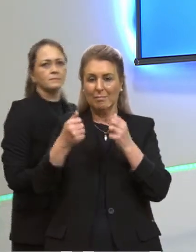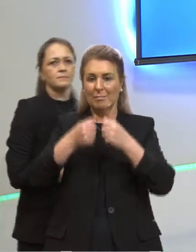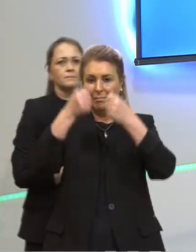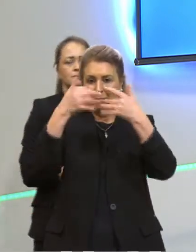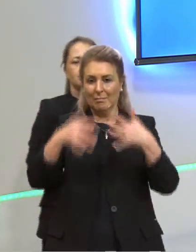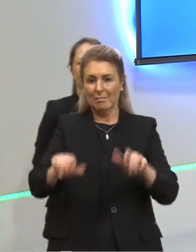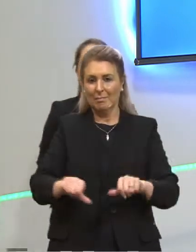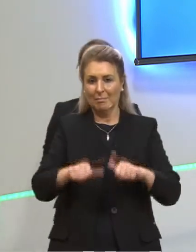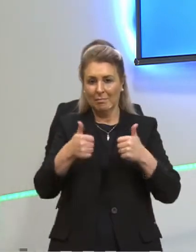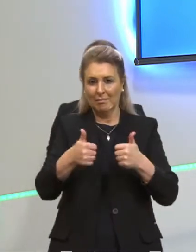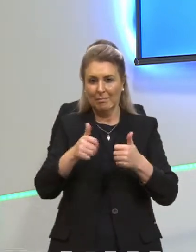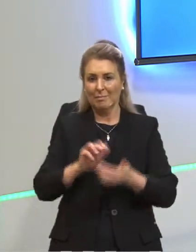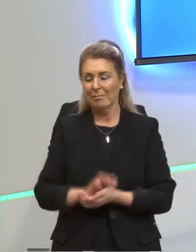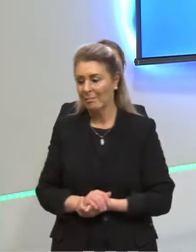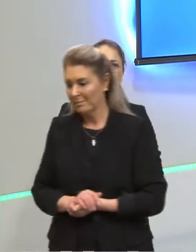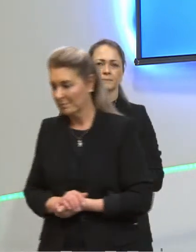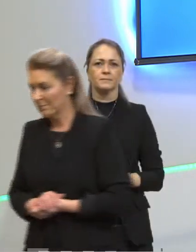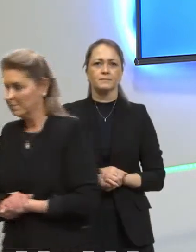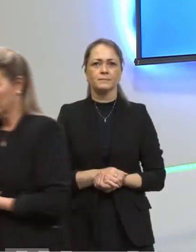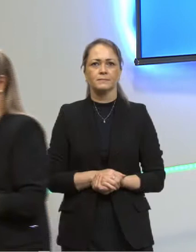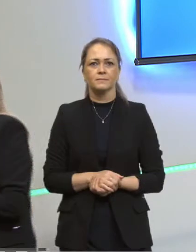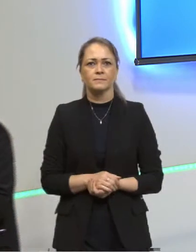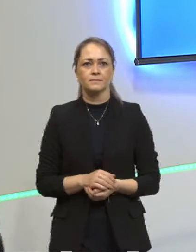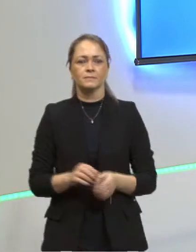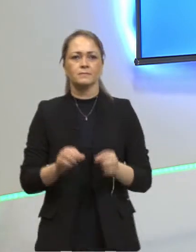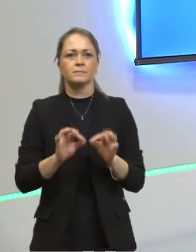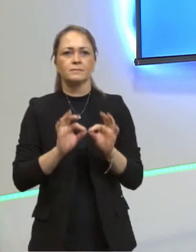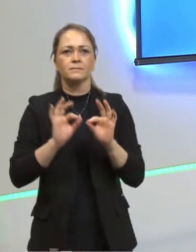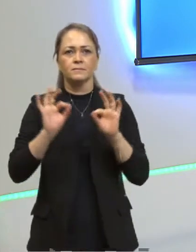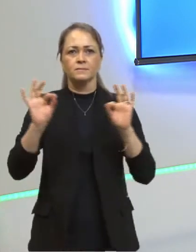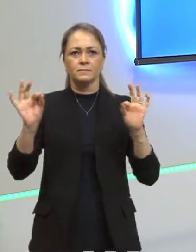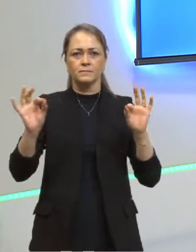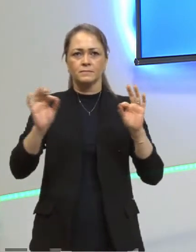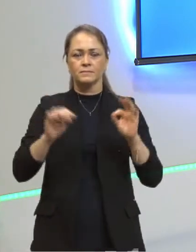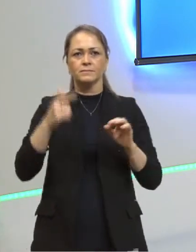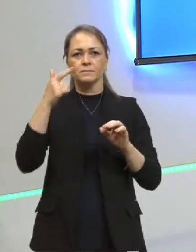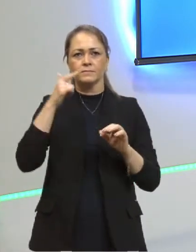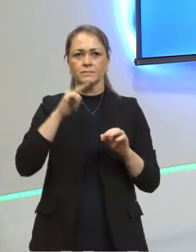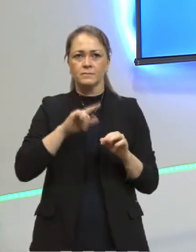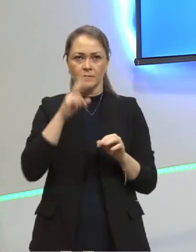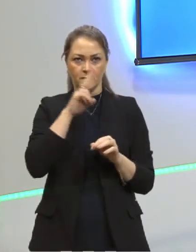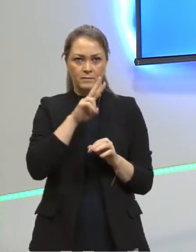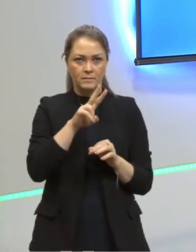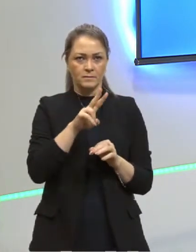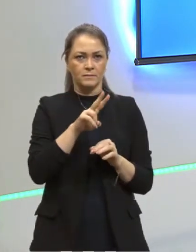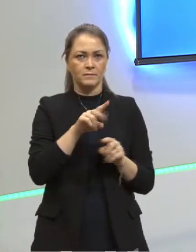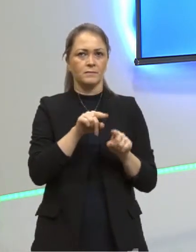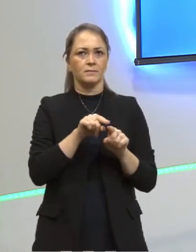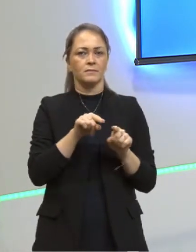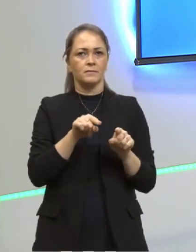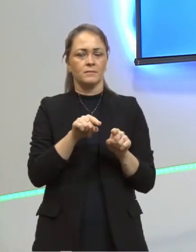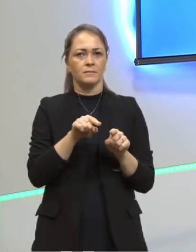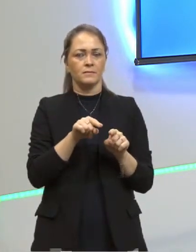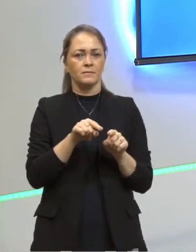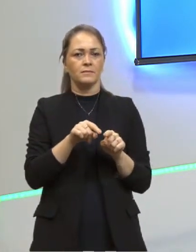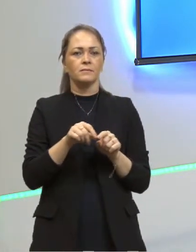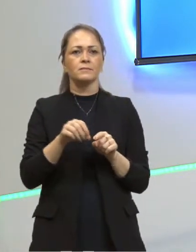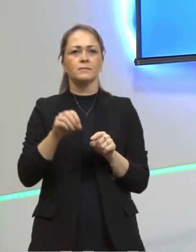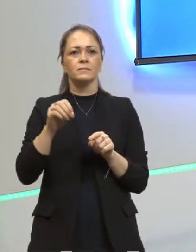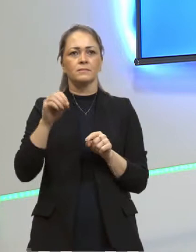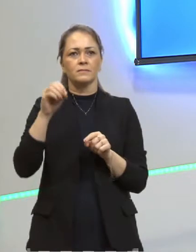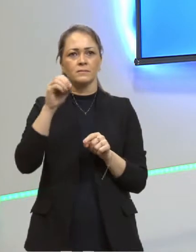uma ênfase nisso. Eu vou falar do espectro eletromagnético todo, de novo. A gente já viu isso. Vimos lá em ótica.